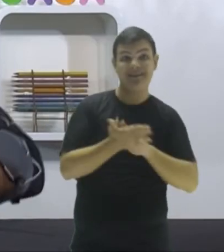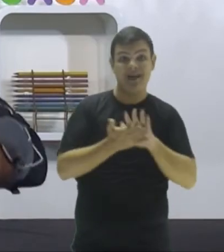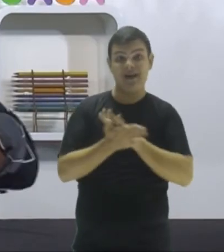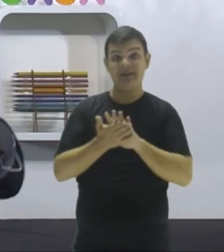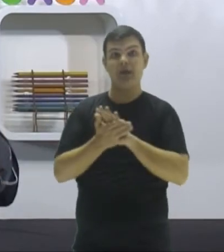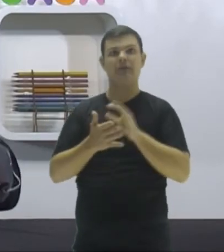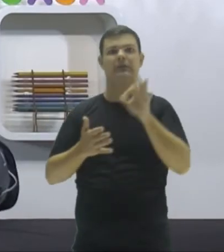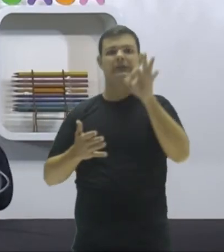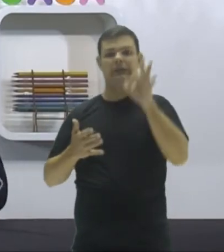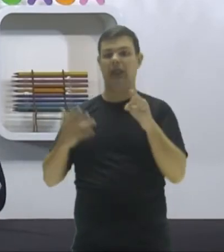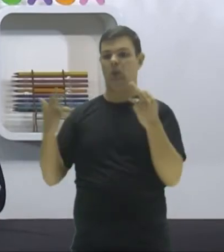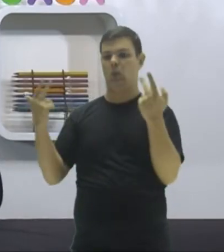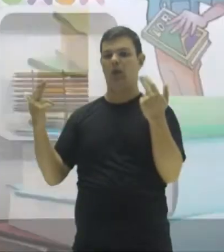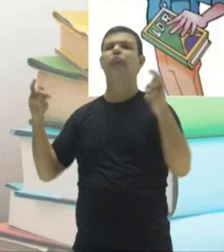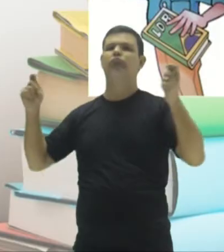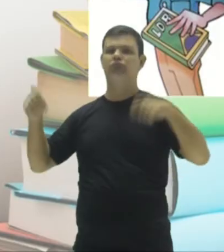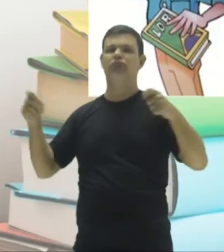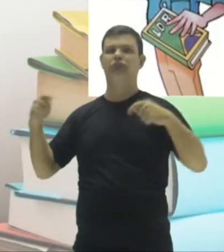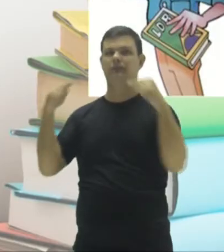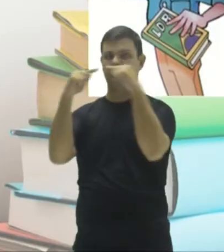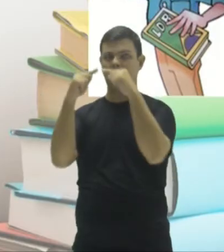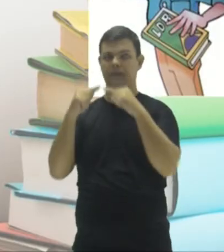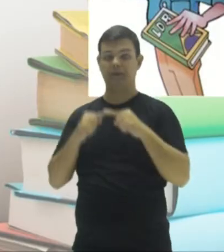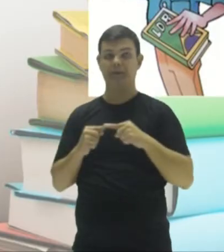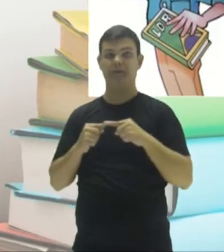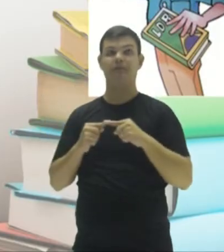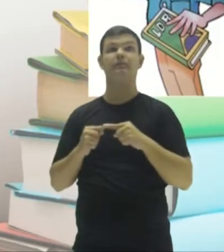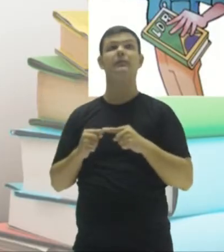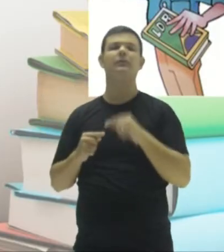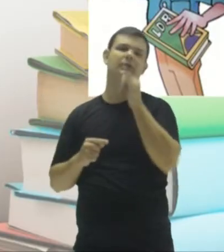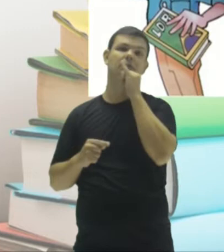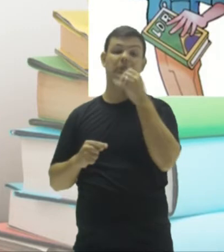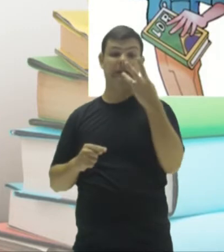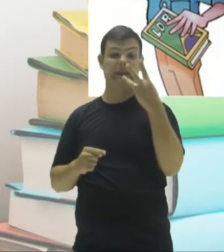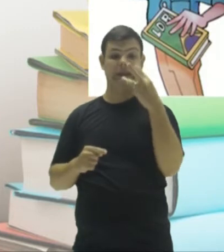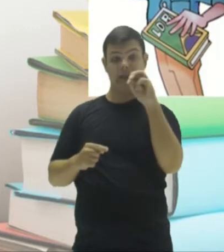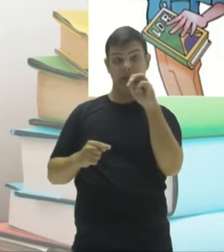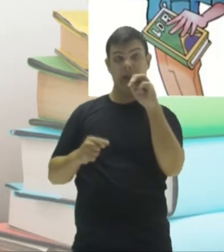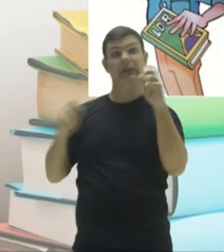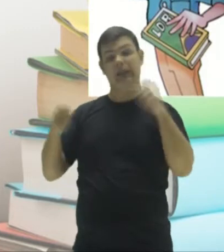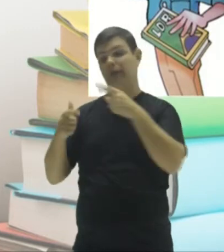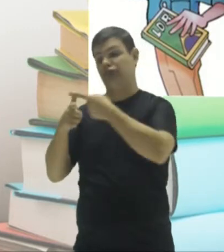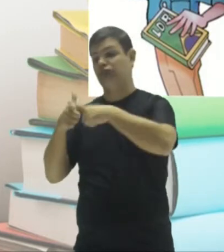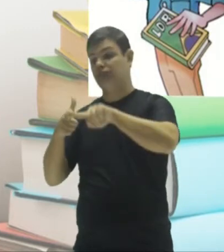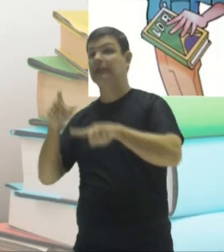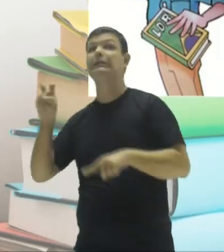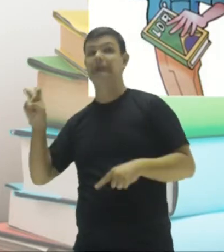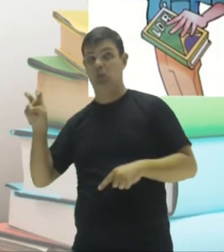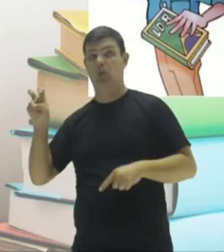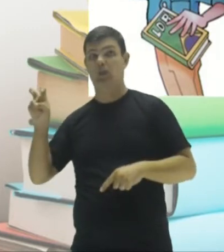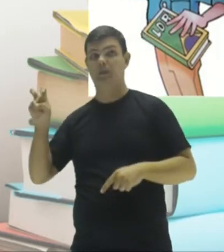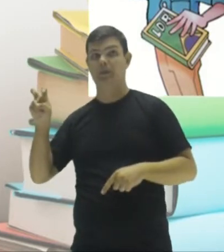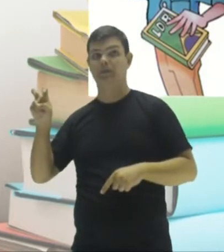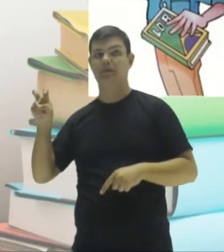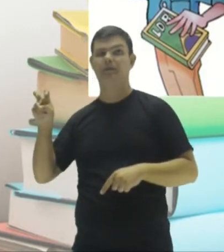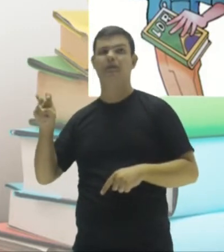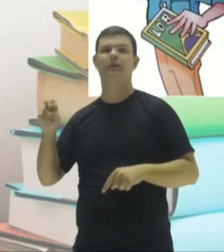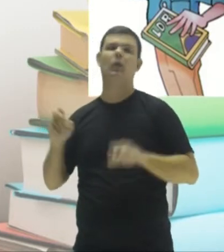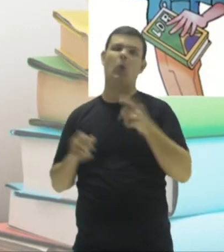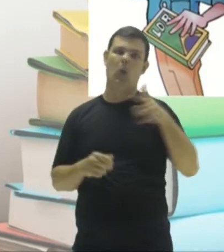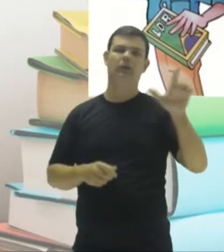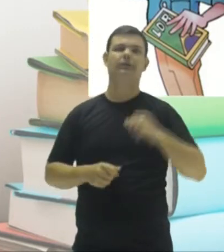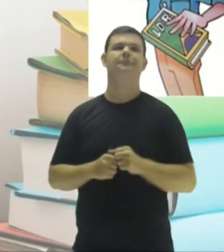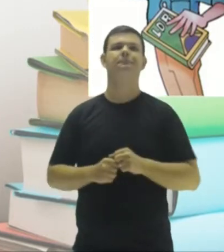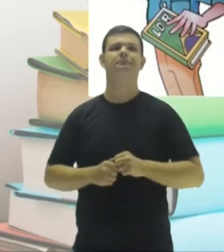divisível por esse número. No caso aí, olha aí, trinta é divisível por cinco. Bora ver esse outro número.